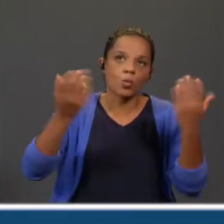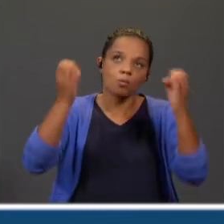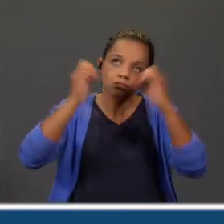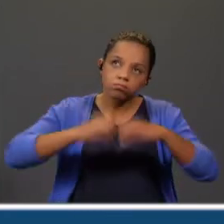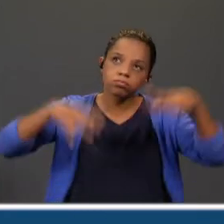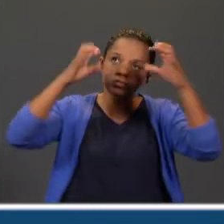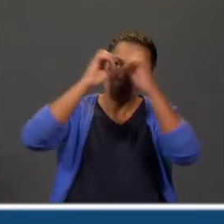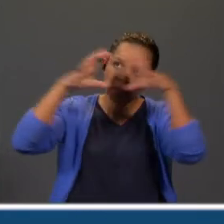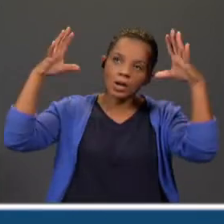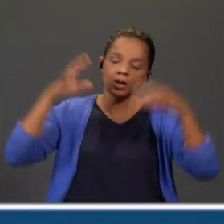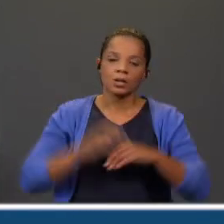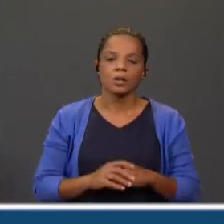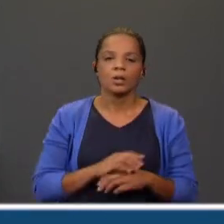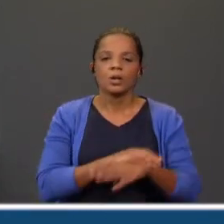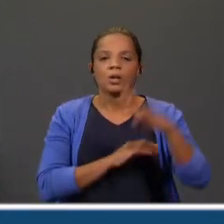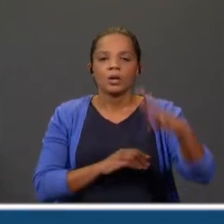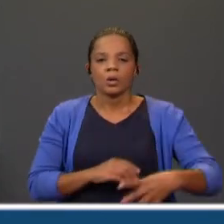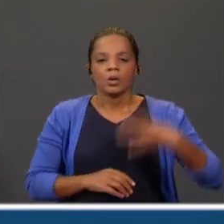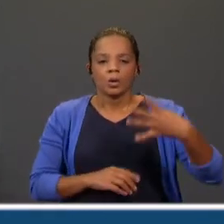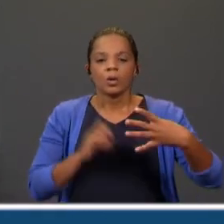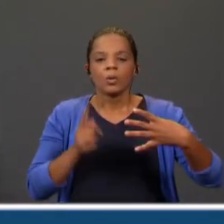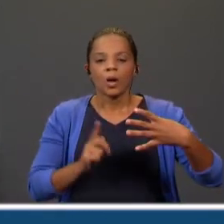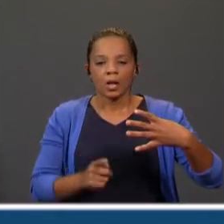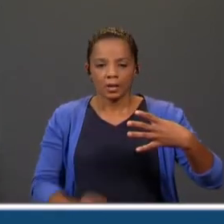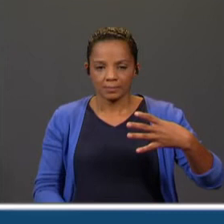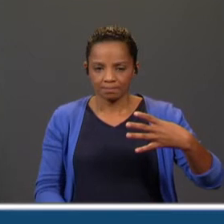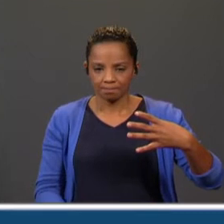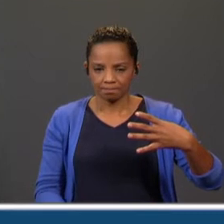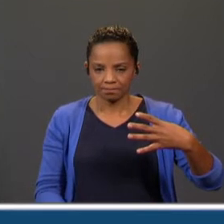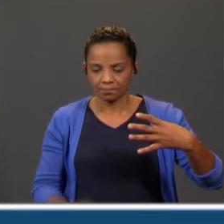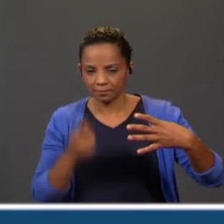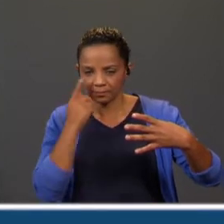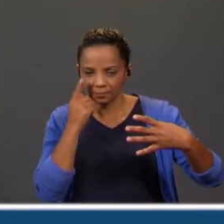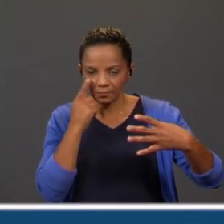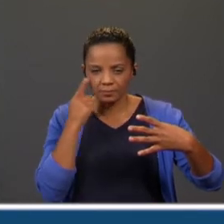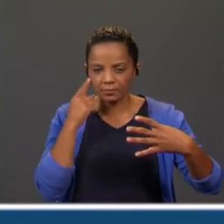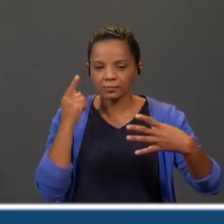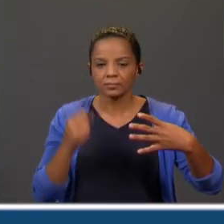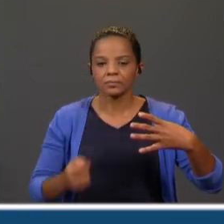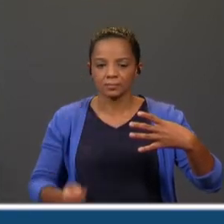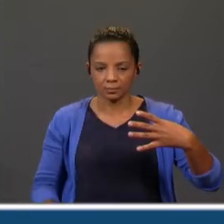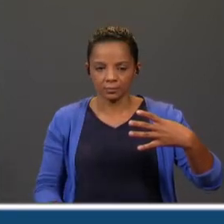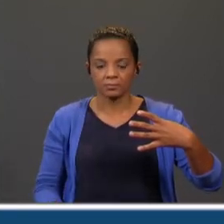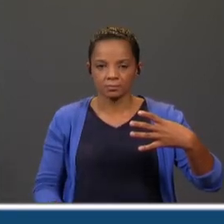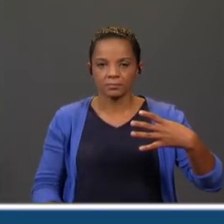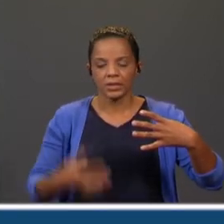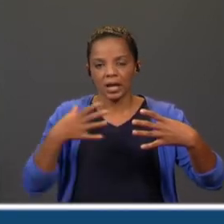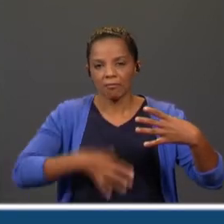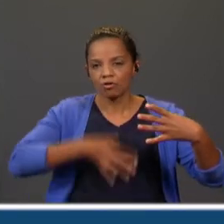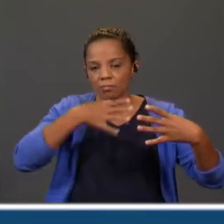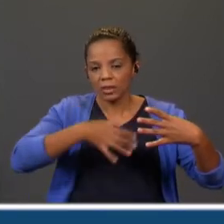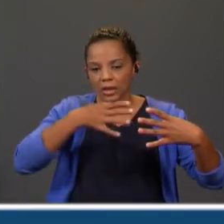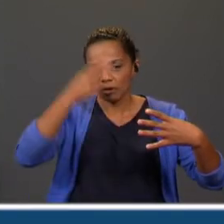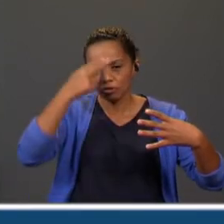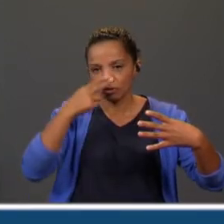Qual é que será? Qual é que será? Vamos ver, vamos ver, vamos ver. É, pretende explicar um